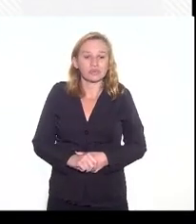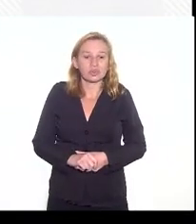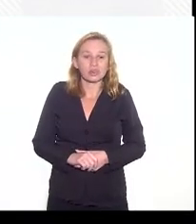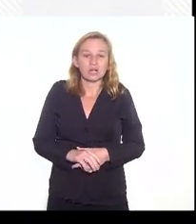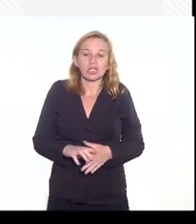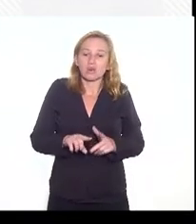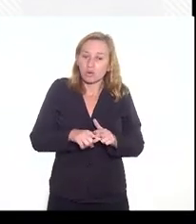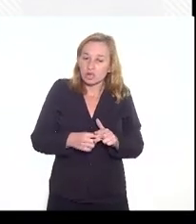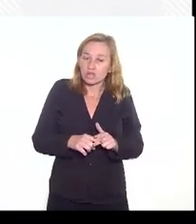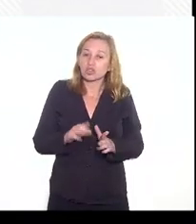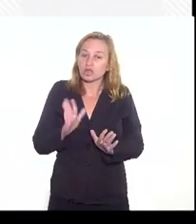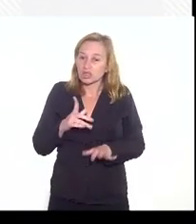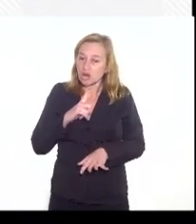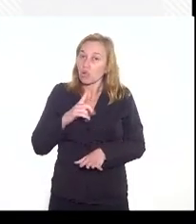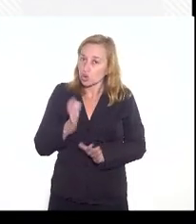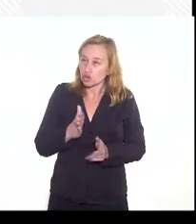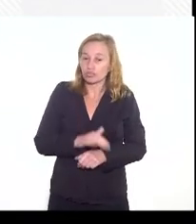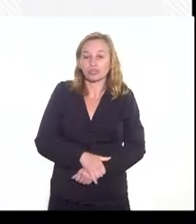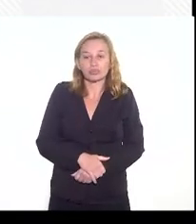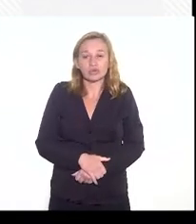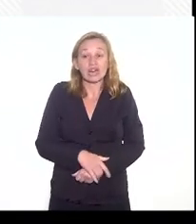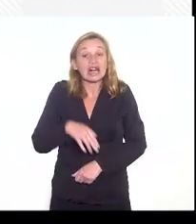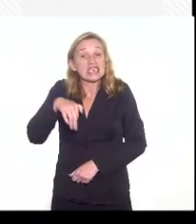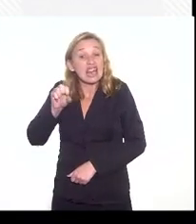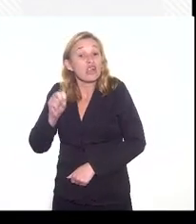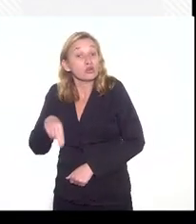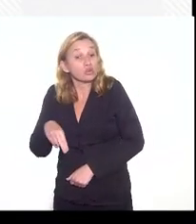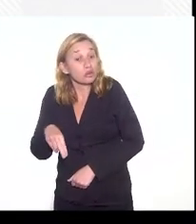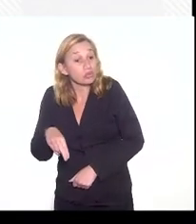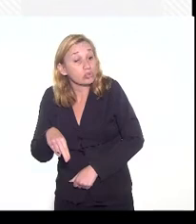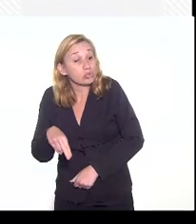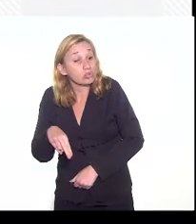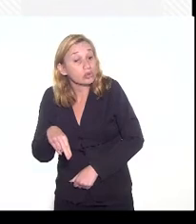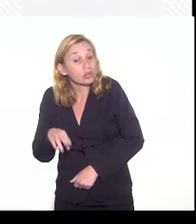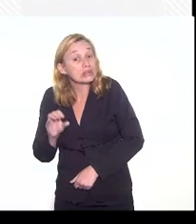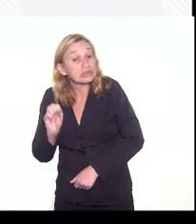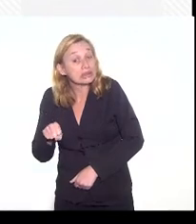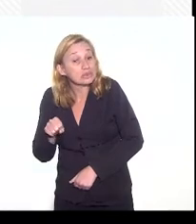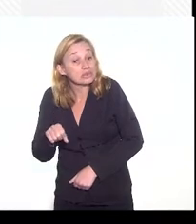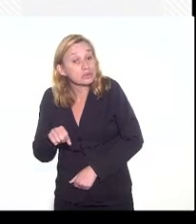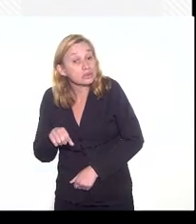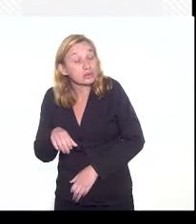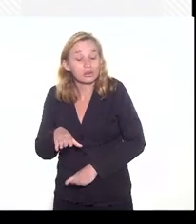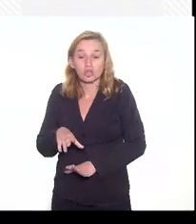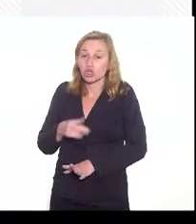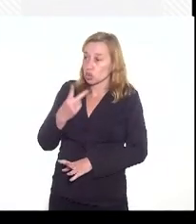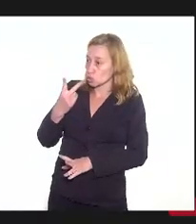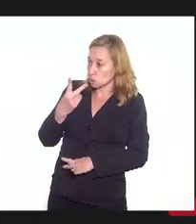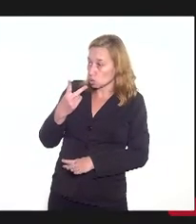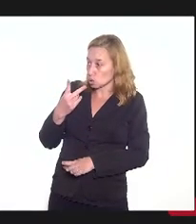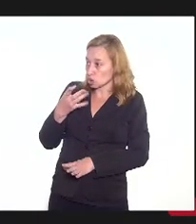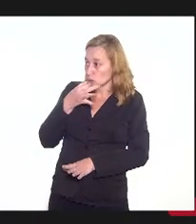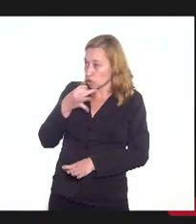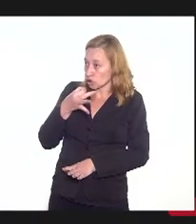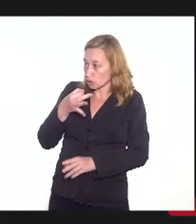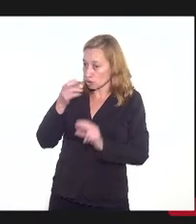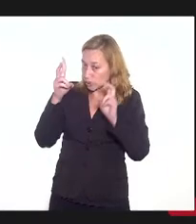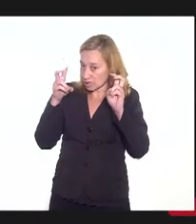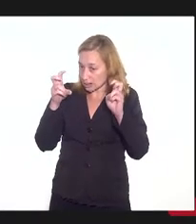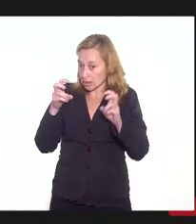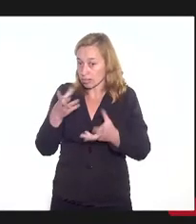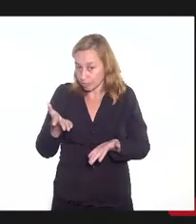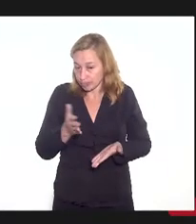manutenção do que a gente tem hoje. O que a gente já fez. Sim? Duas sugestões sobre esse tema. Eu já